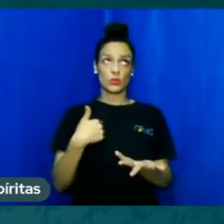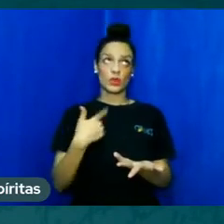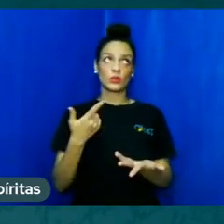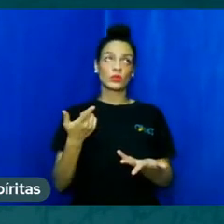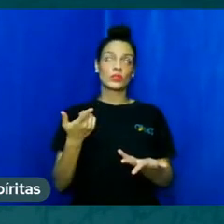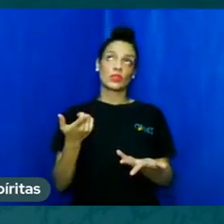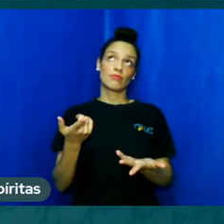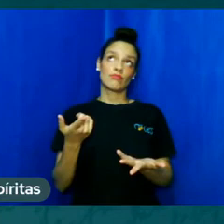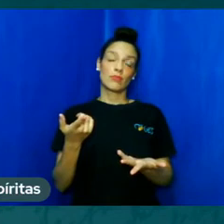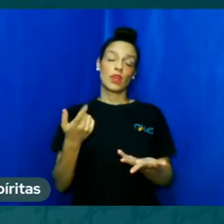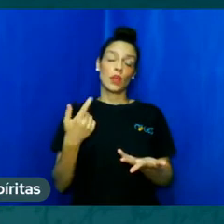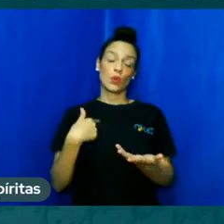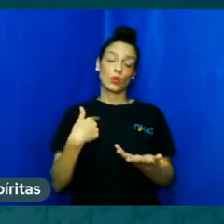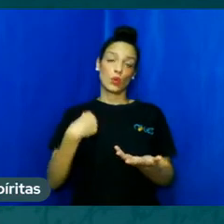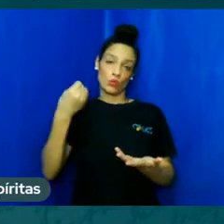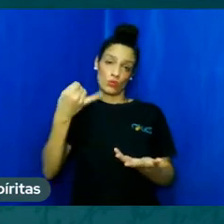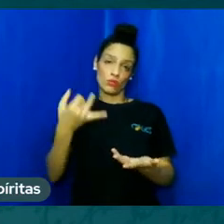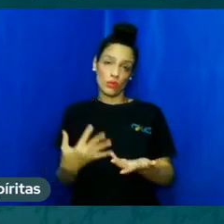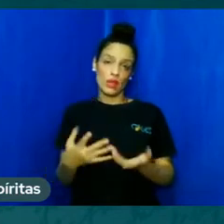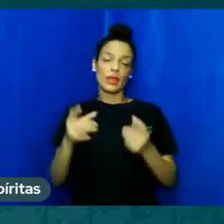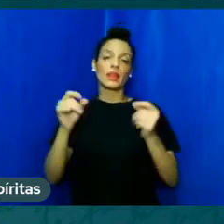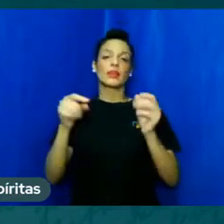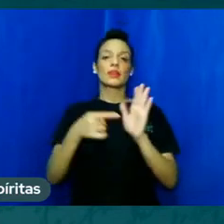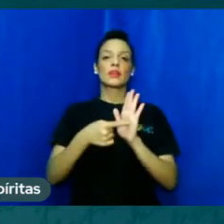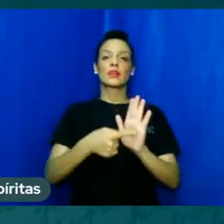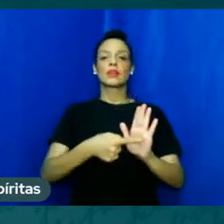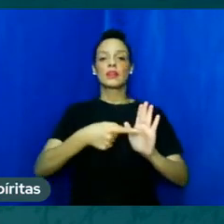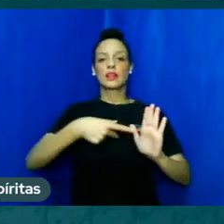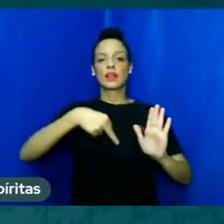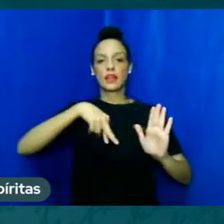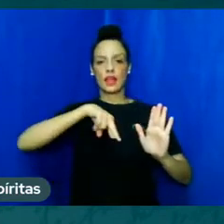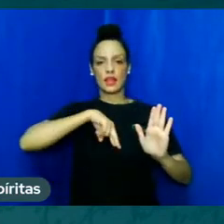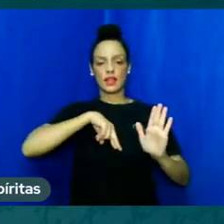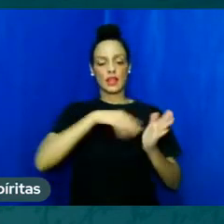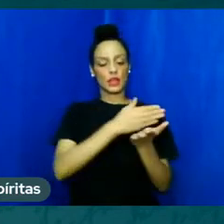que Kardec traz aqui, nesse item da introdução.